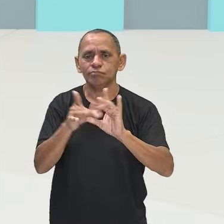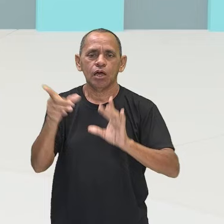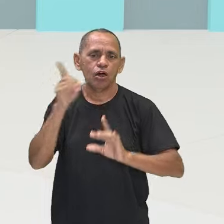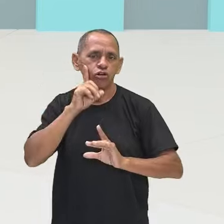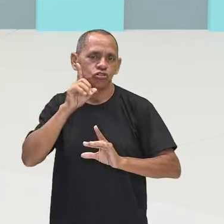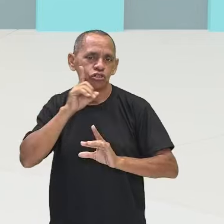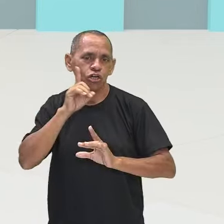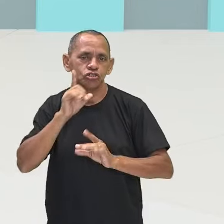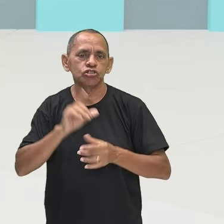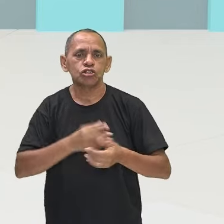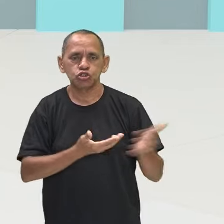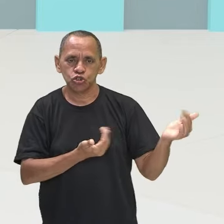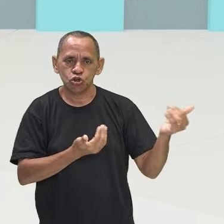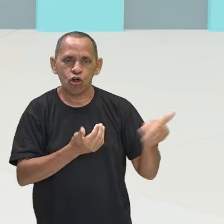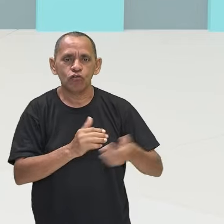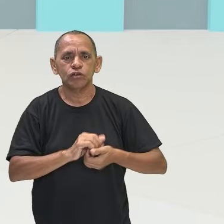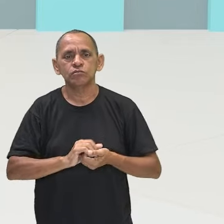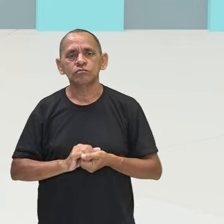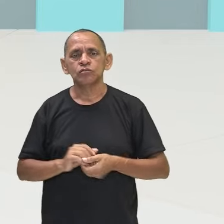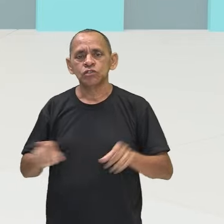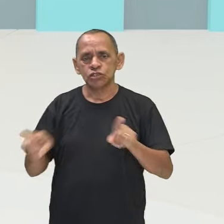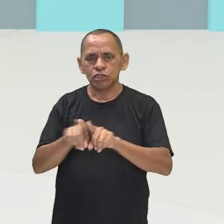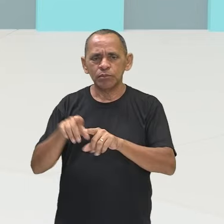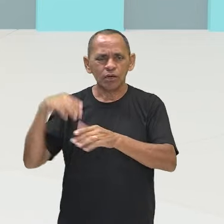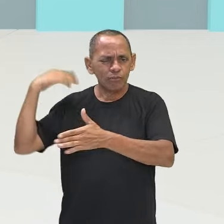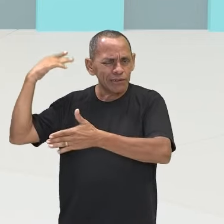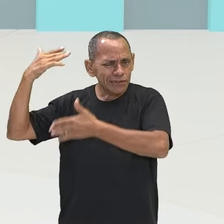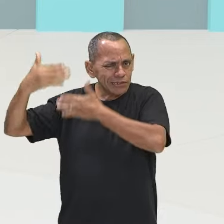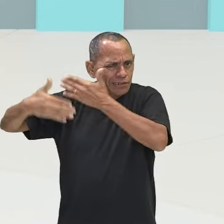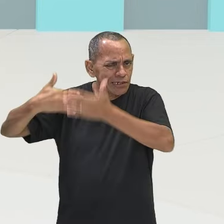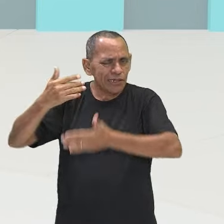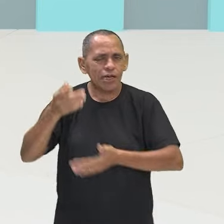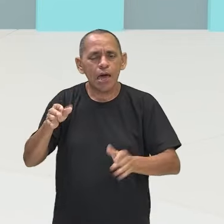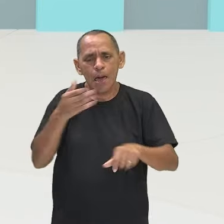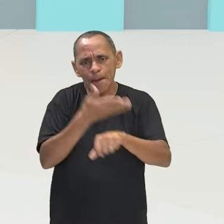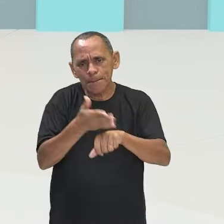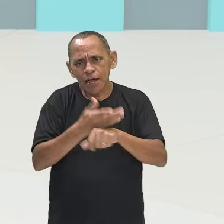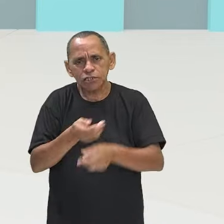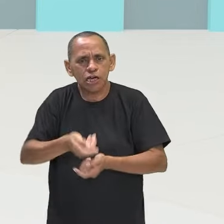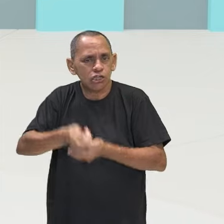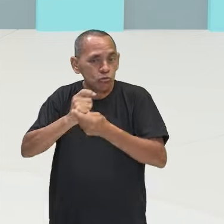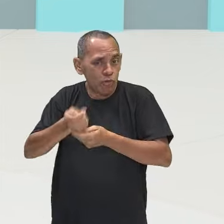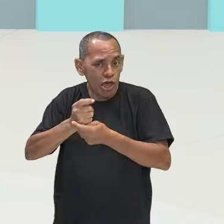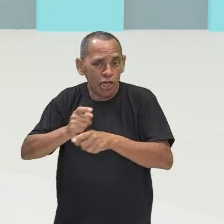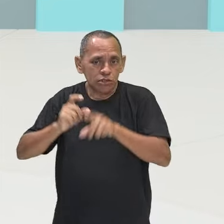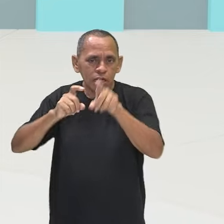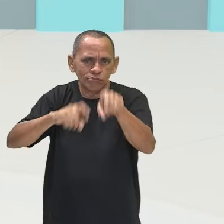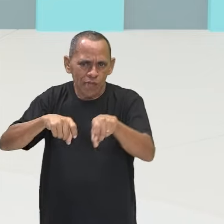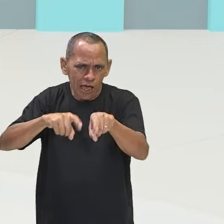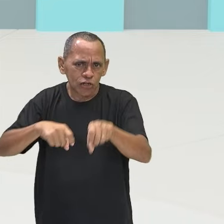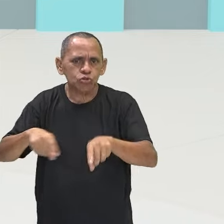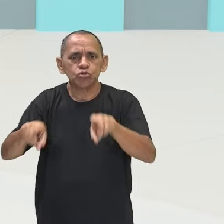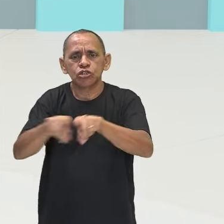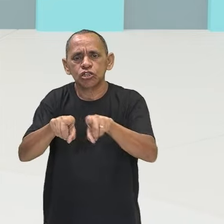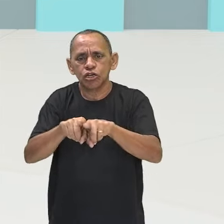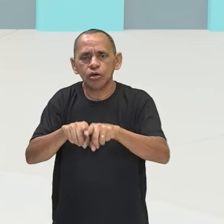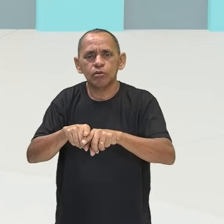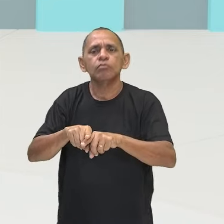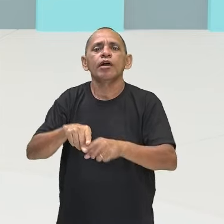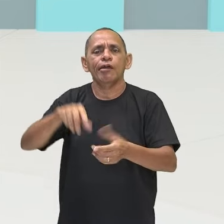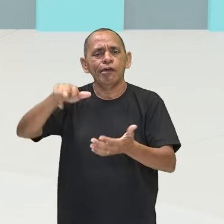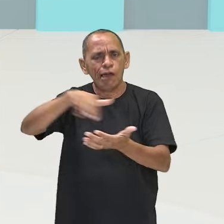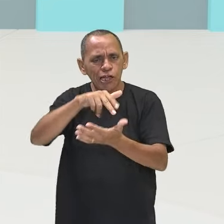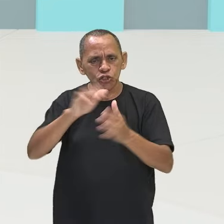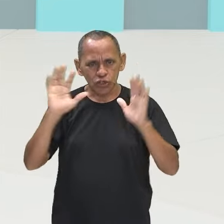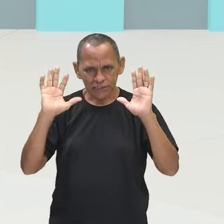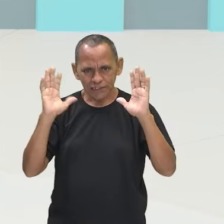permeando desde as práticas tradicionais de pesca e agricultura até as danças folclóricas e festivais